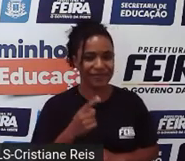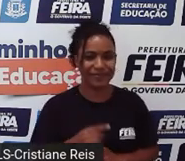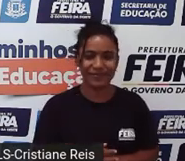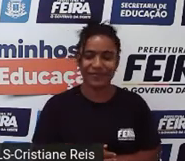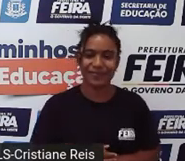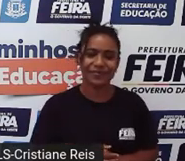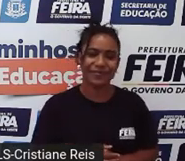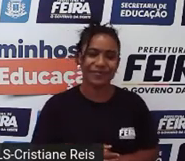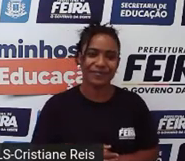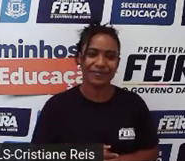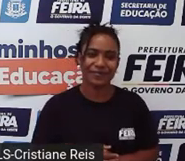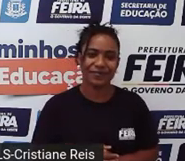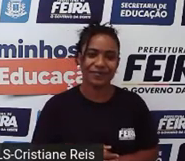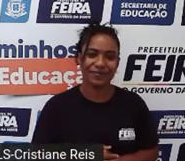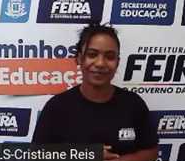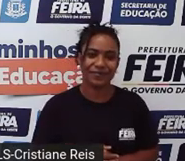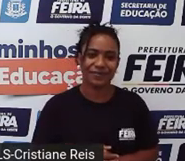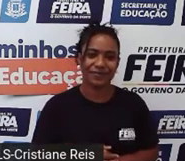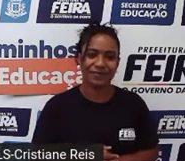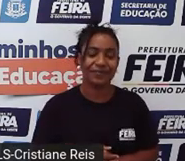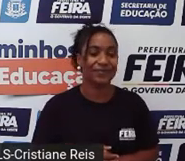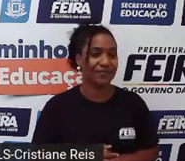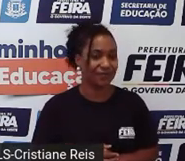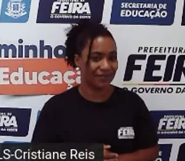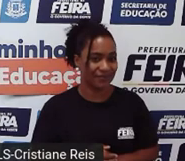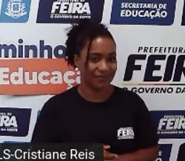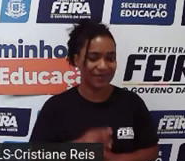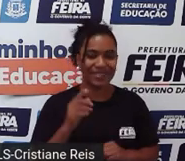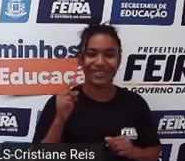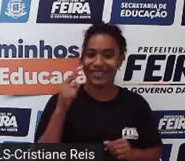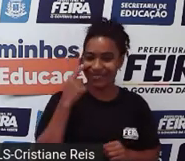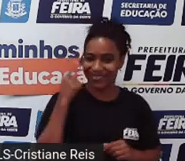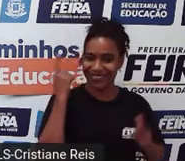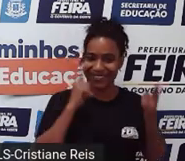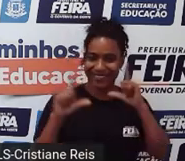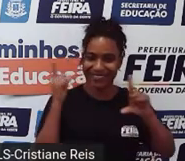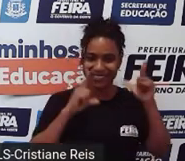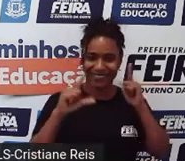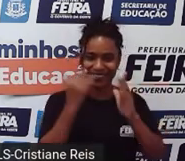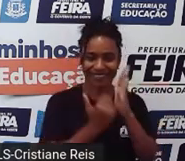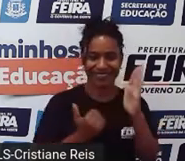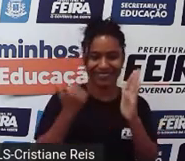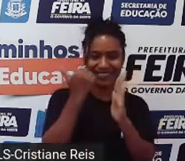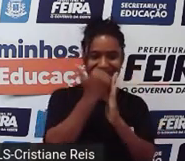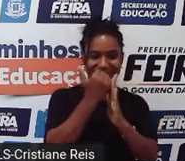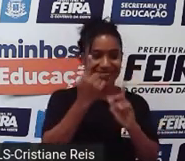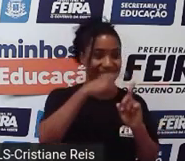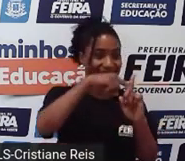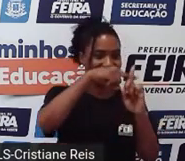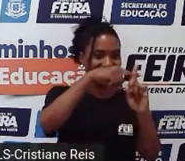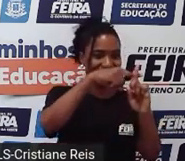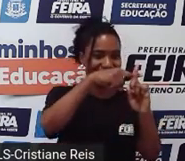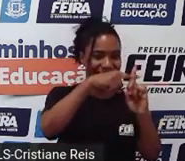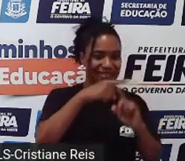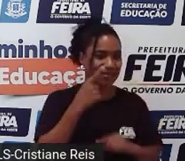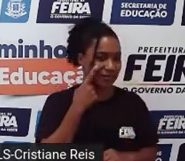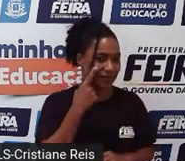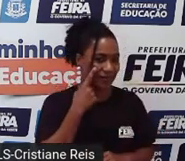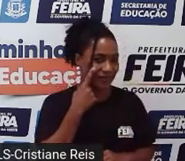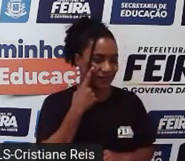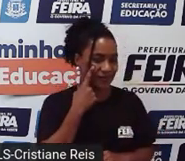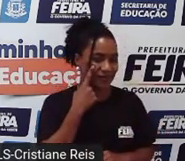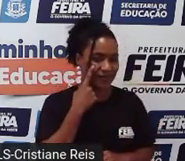Question. Chegou aquele momento do bônus. Vamos tentar aqui